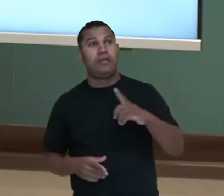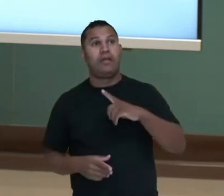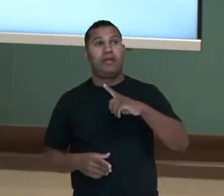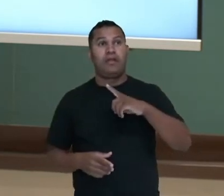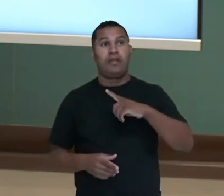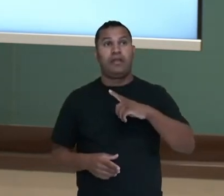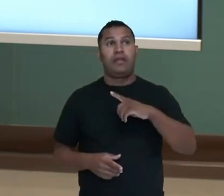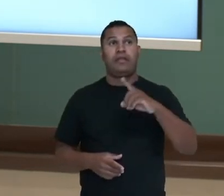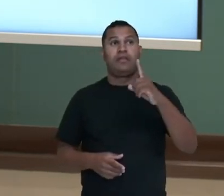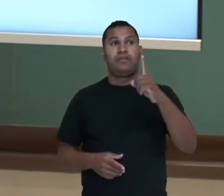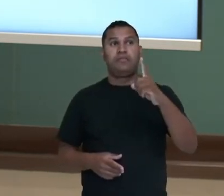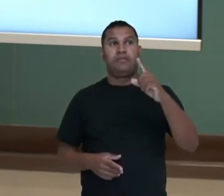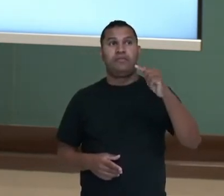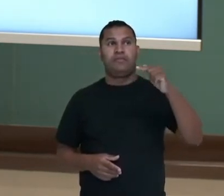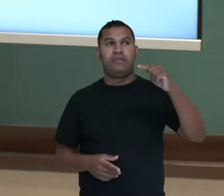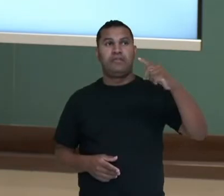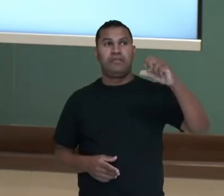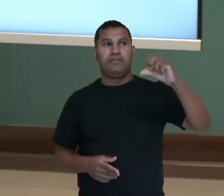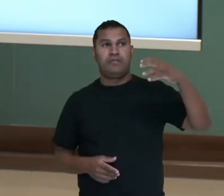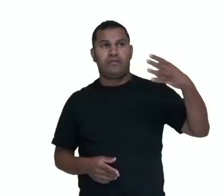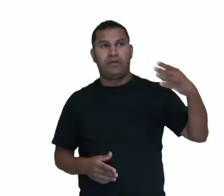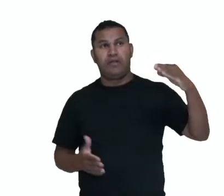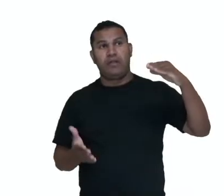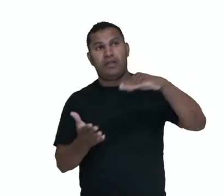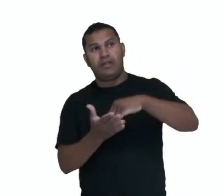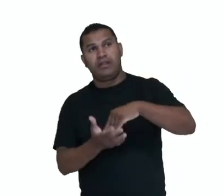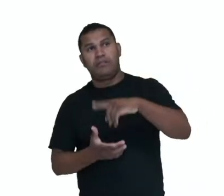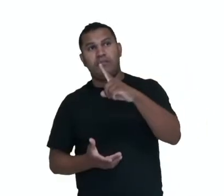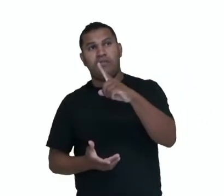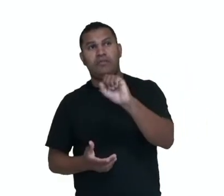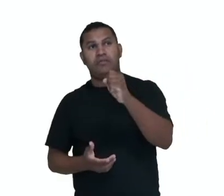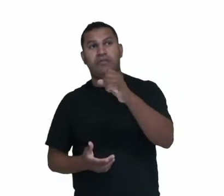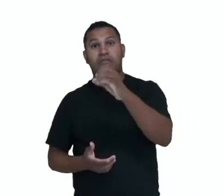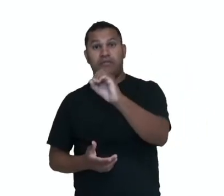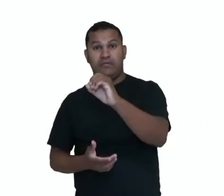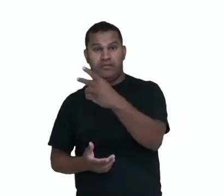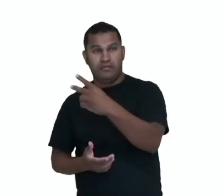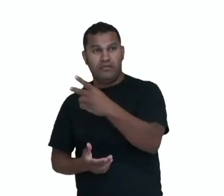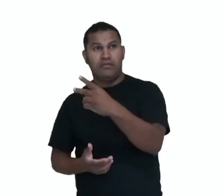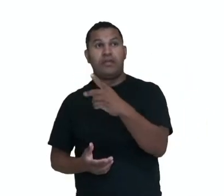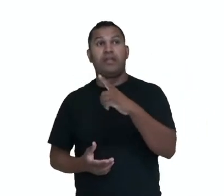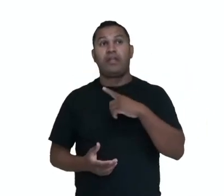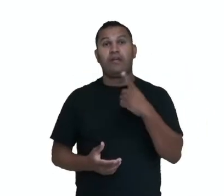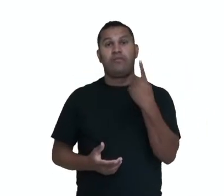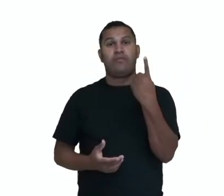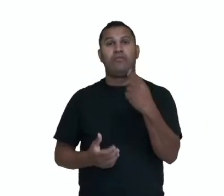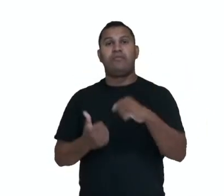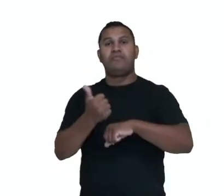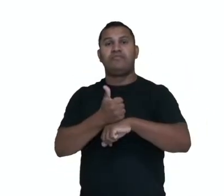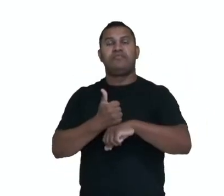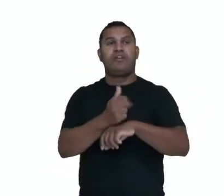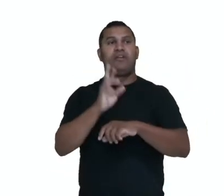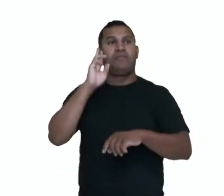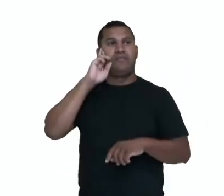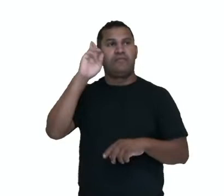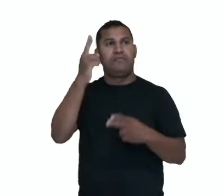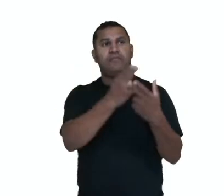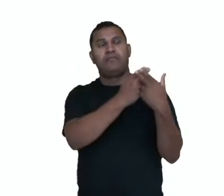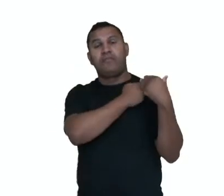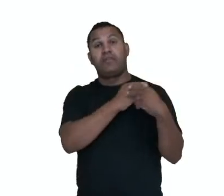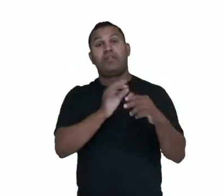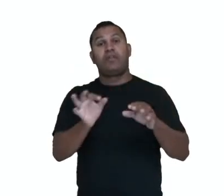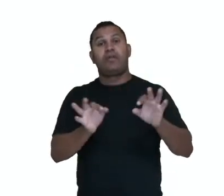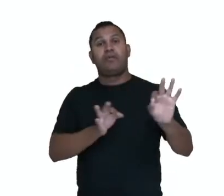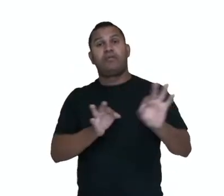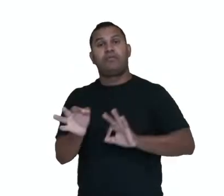século XIX, a ilha foi governada por Louventure, aqui apresentado, que vai tentar reorganizar a economia,